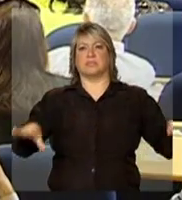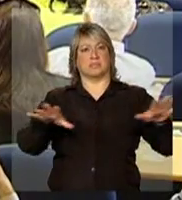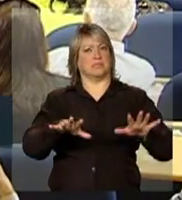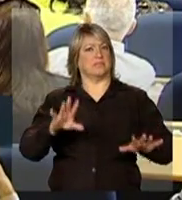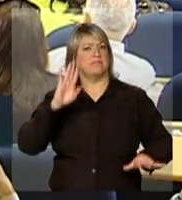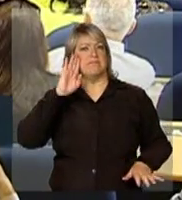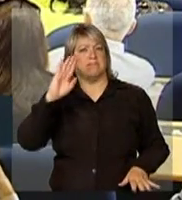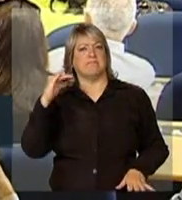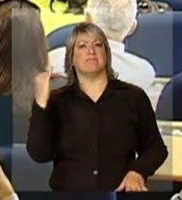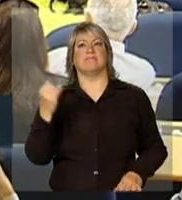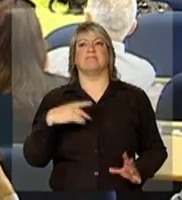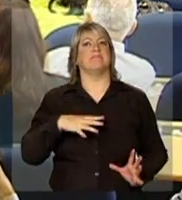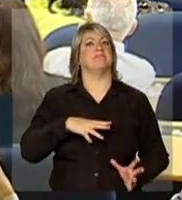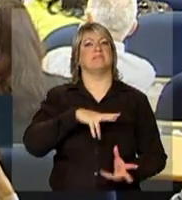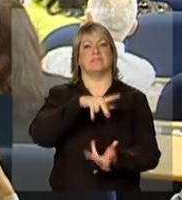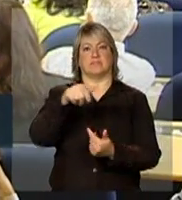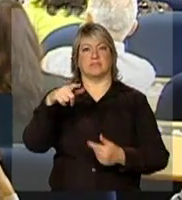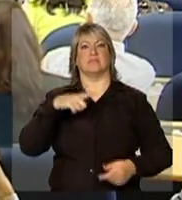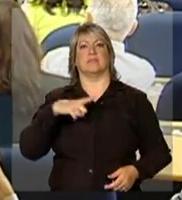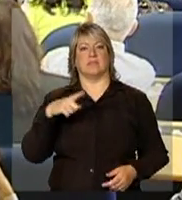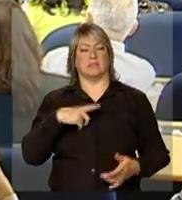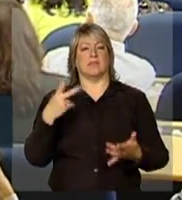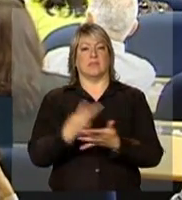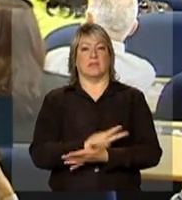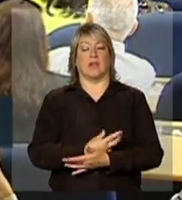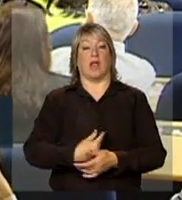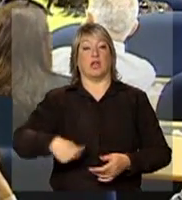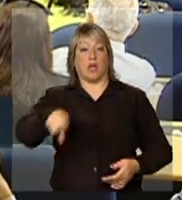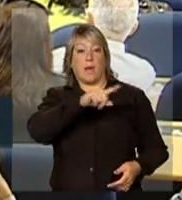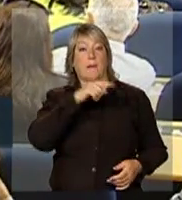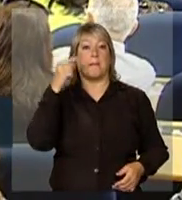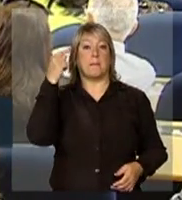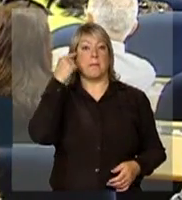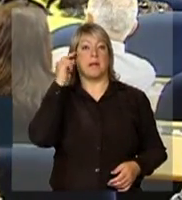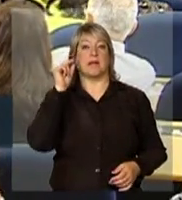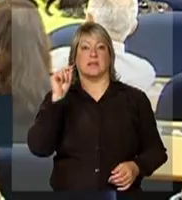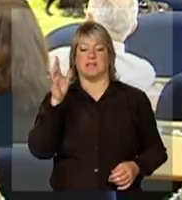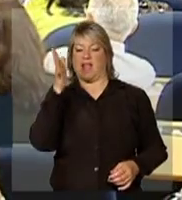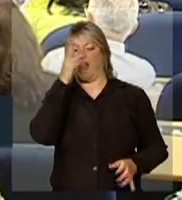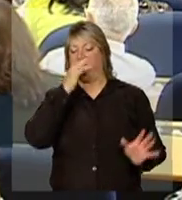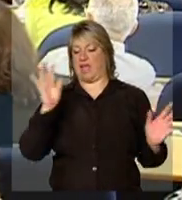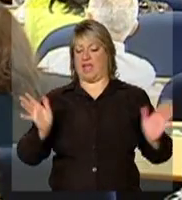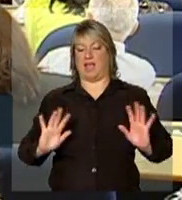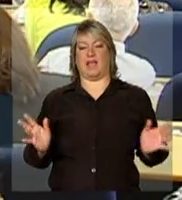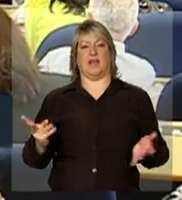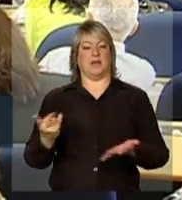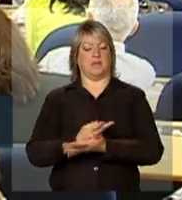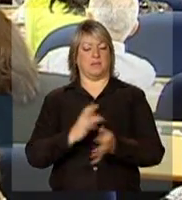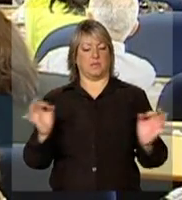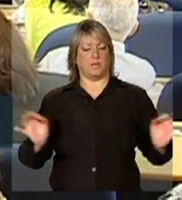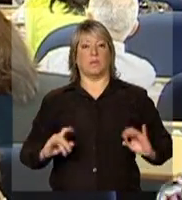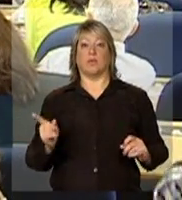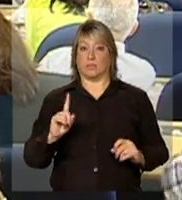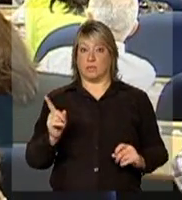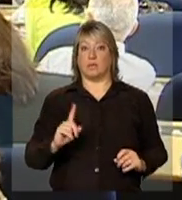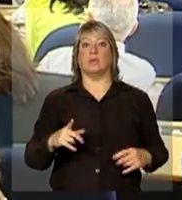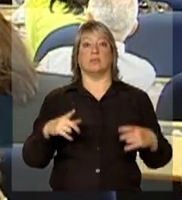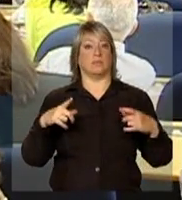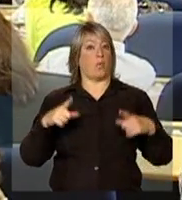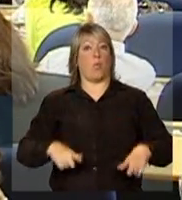isso é sempre importante a gente reforçar isso para ninguém se achar protegido por alguma condição ou por alguma localização.